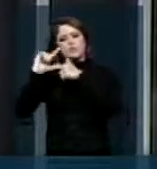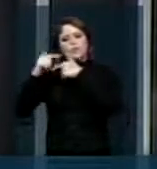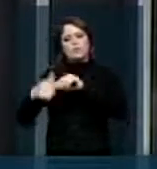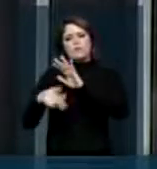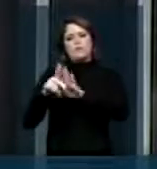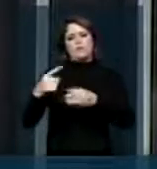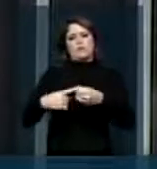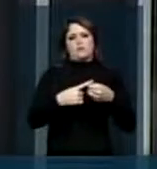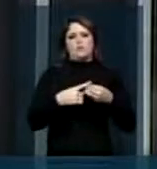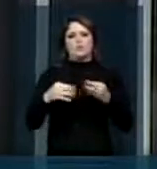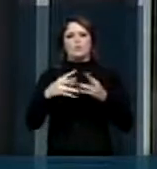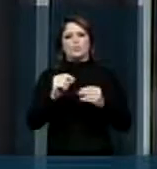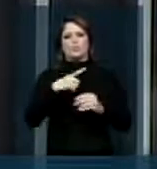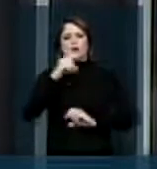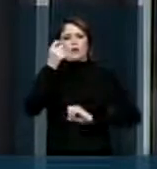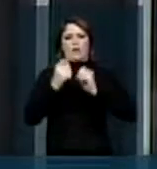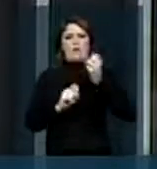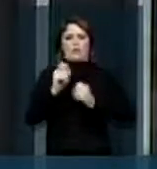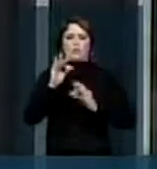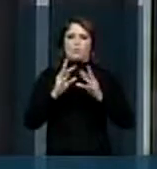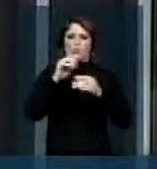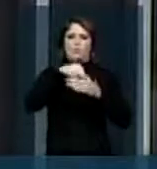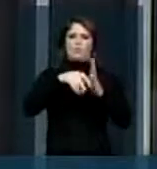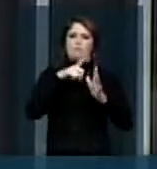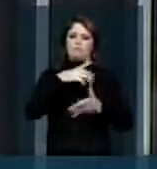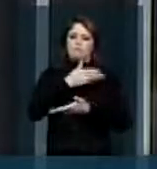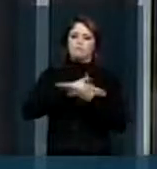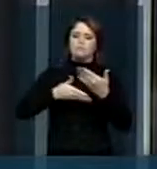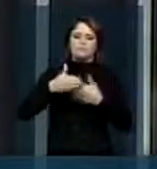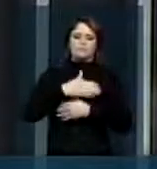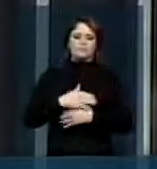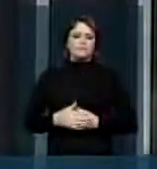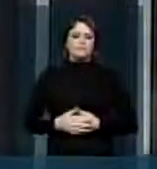nossa cidade e a indústria que envolve as...